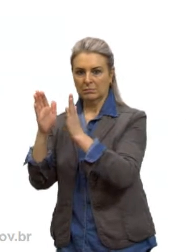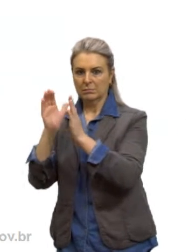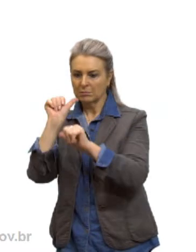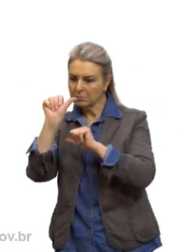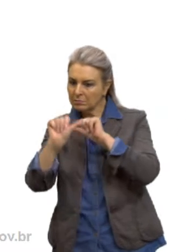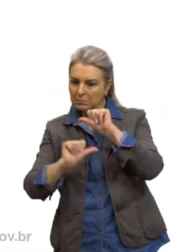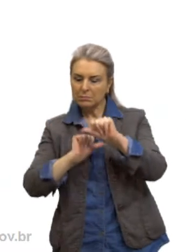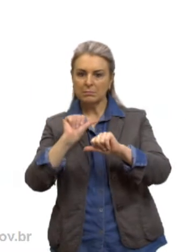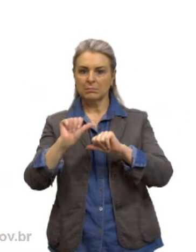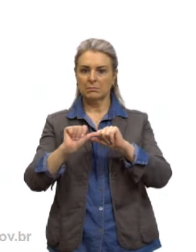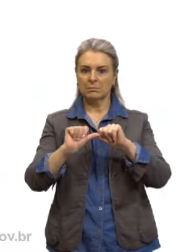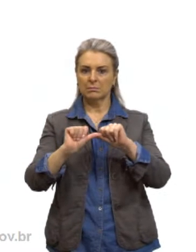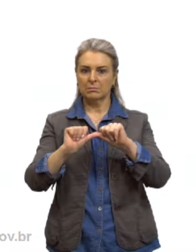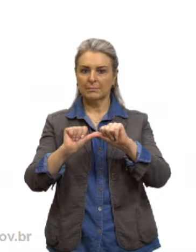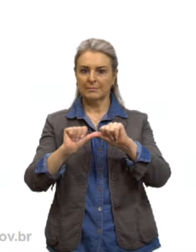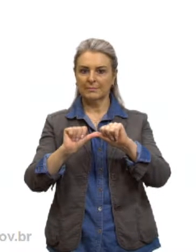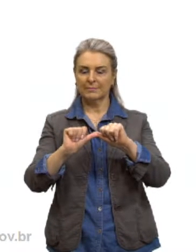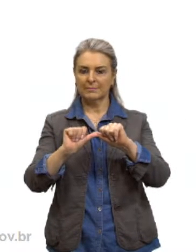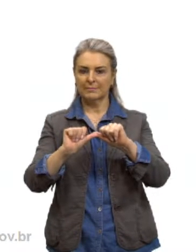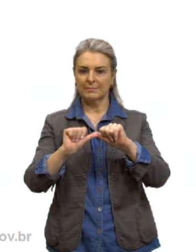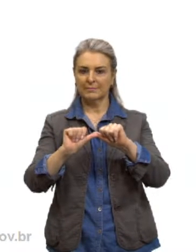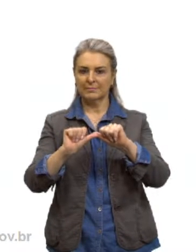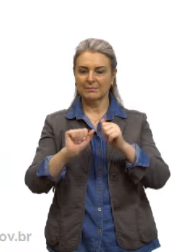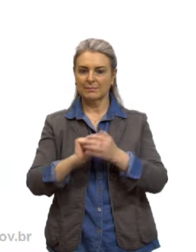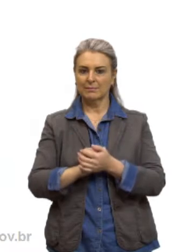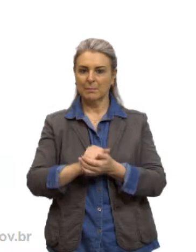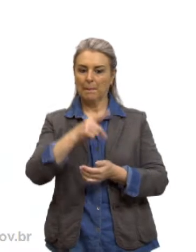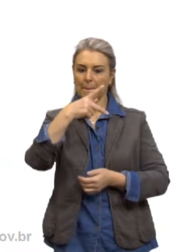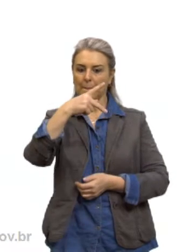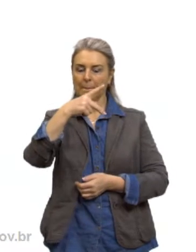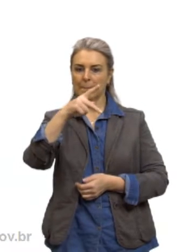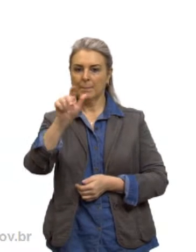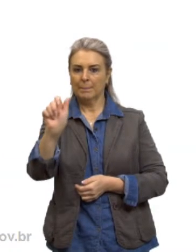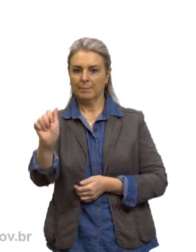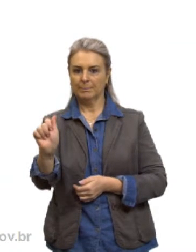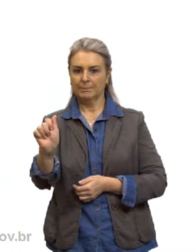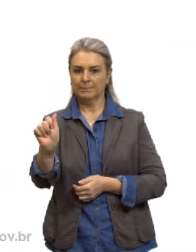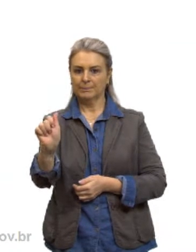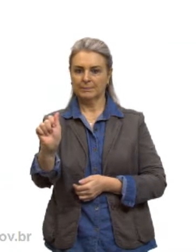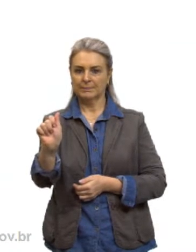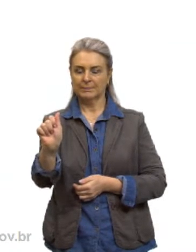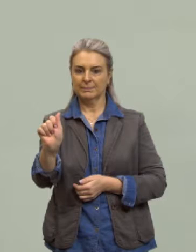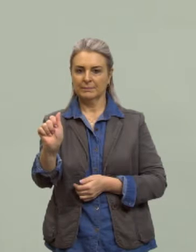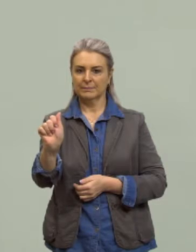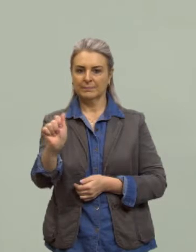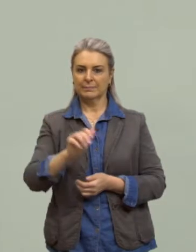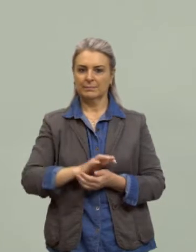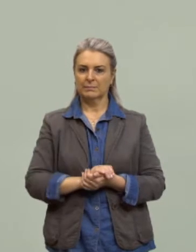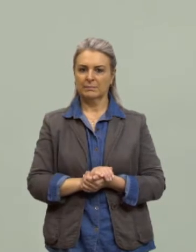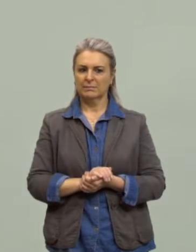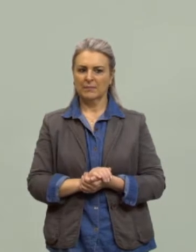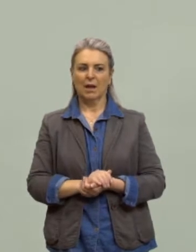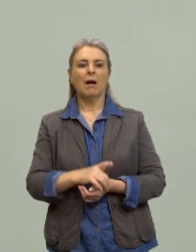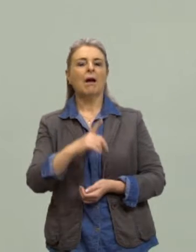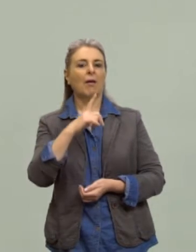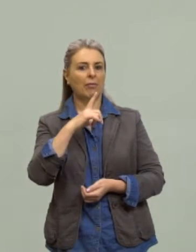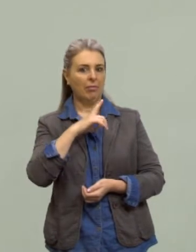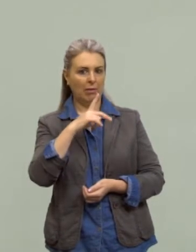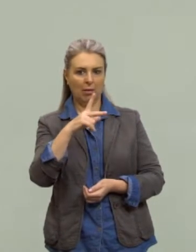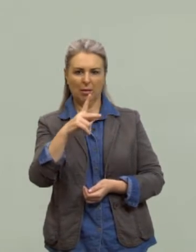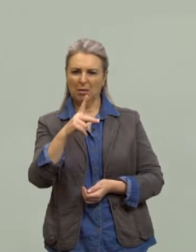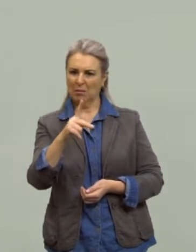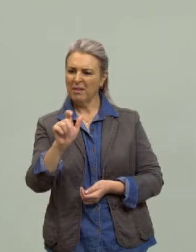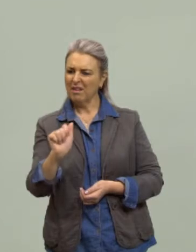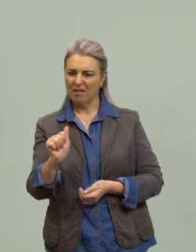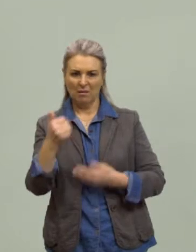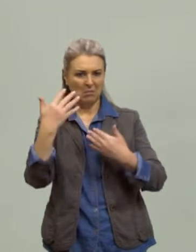certo? É aquela que nós chamamos de PA. Então, progressão aritmética. Ah, vai ter PA. Vai cair PA na